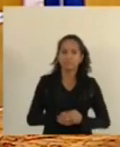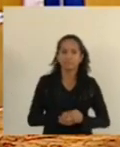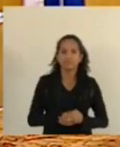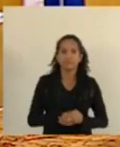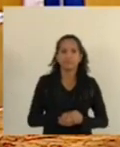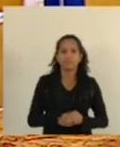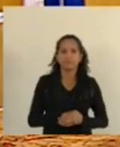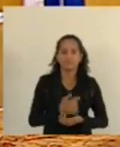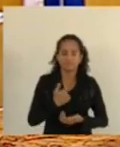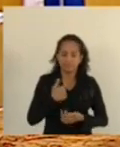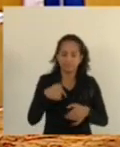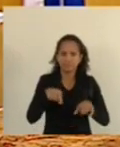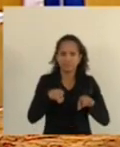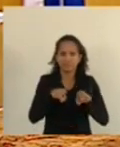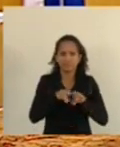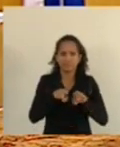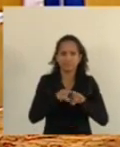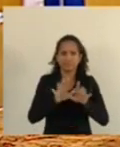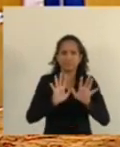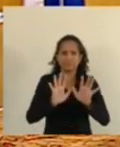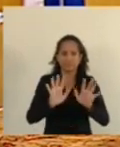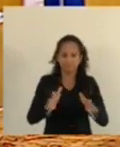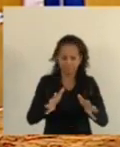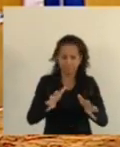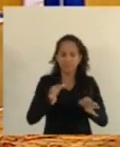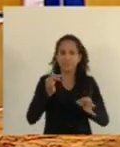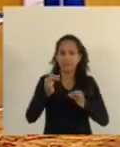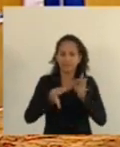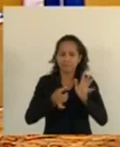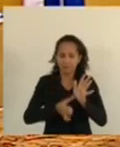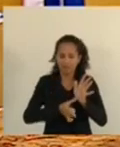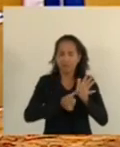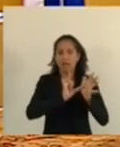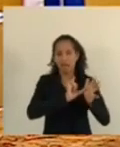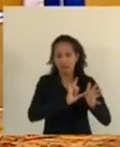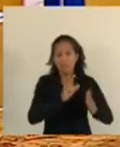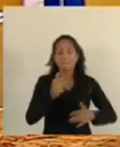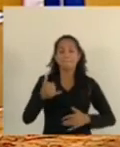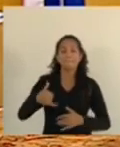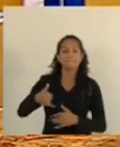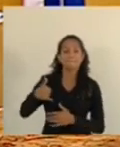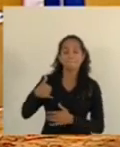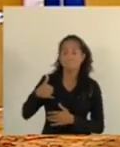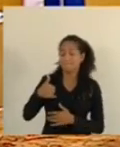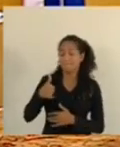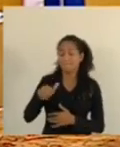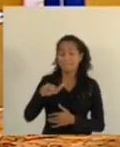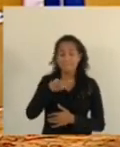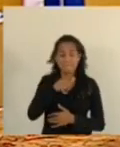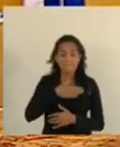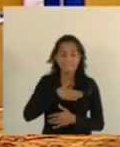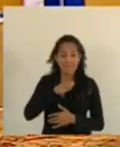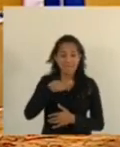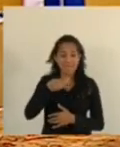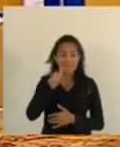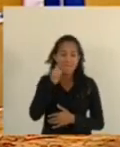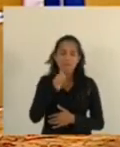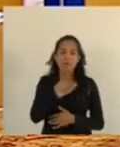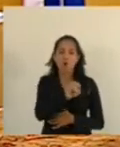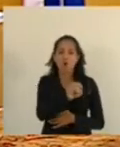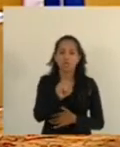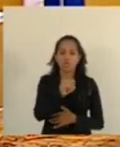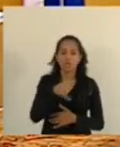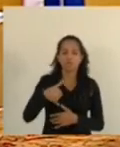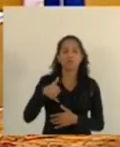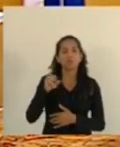eu também fiz um tratamento precoce. A minha irmã de 88 anos também fez e